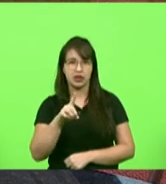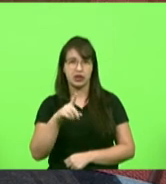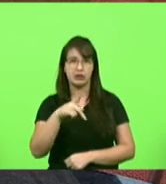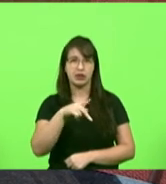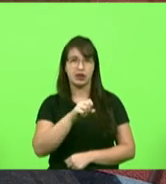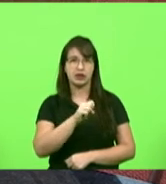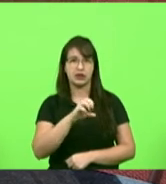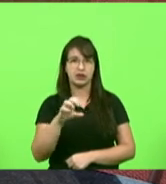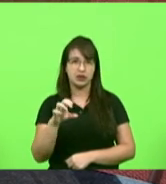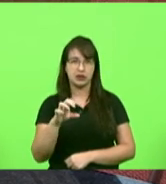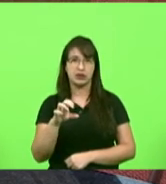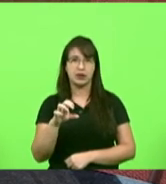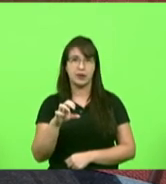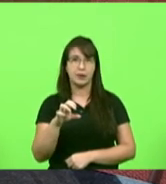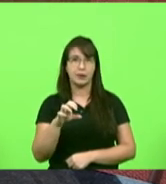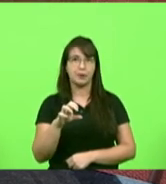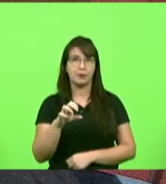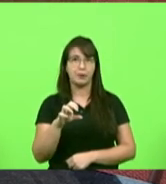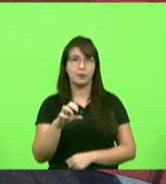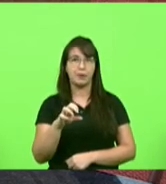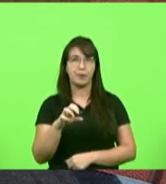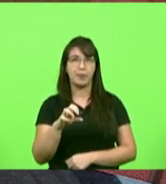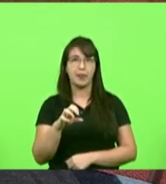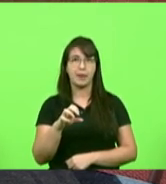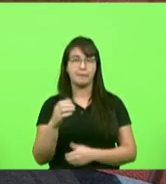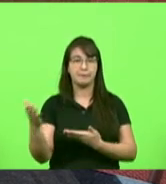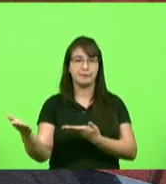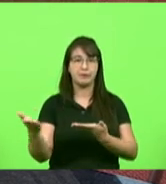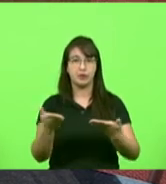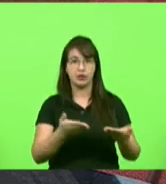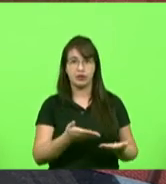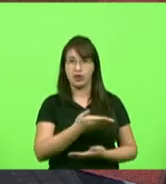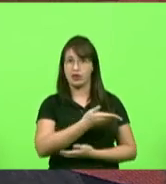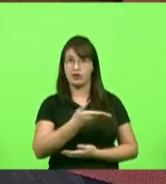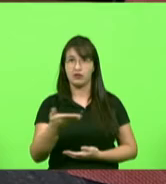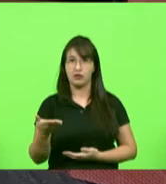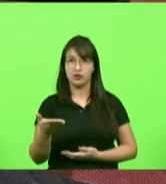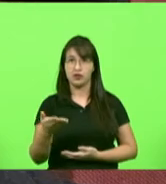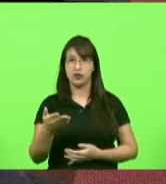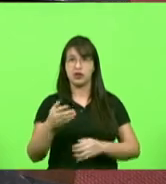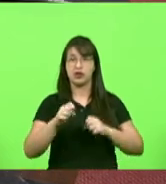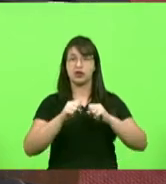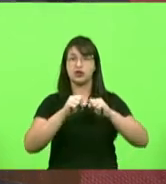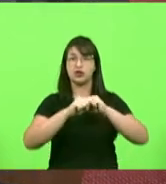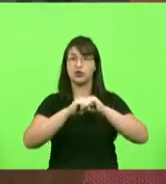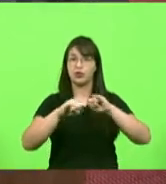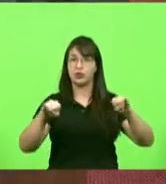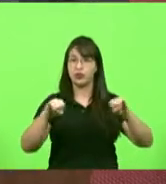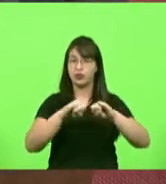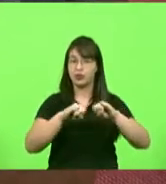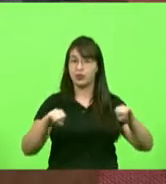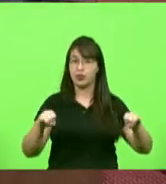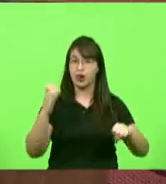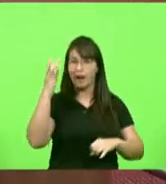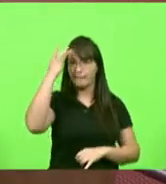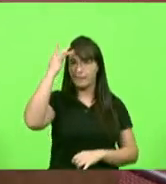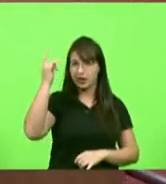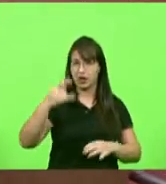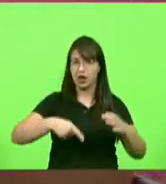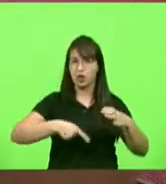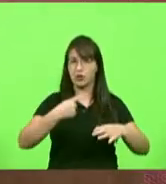para um convite aos senhores deputados e divulgação também amanhã na comissão de